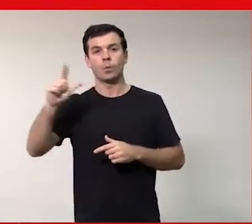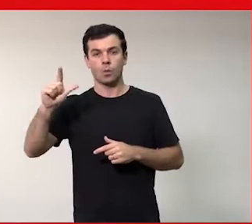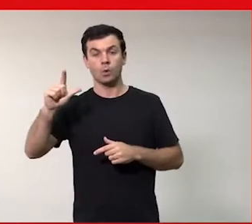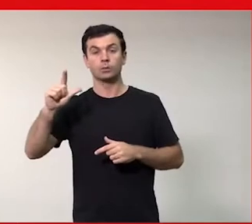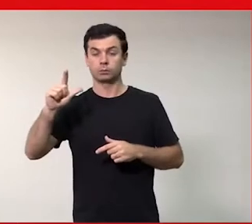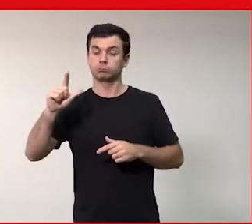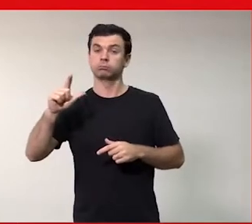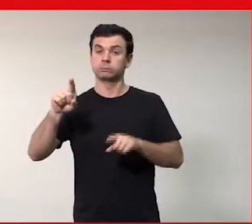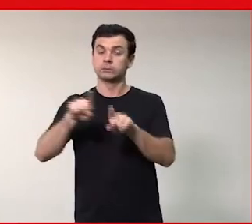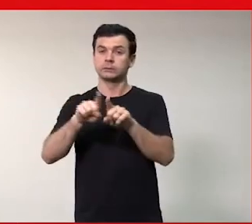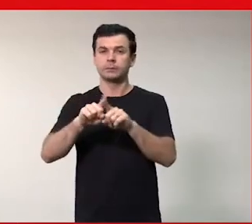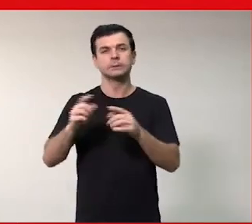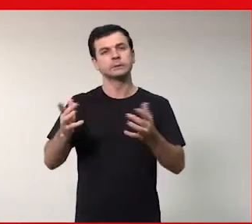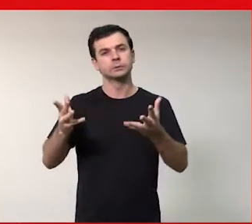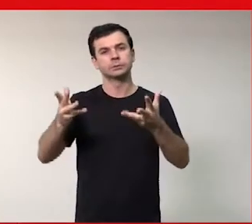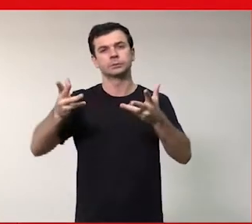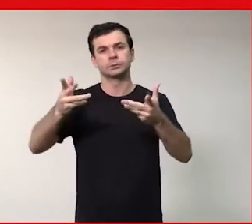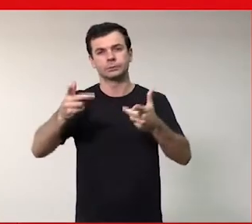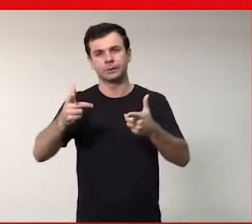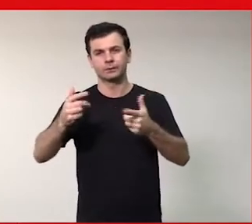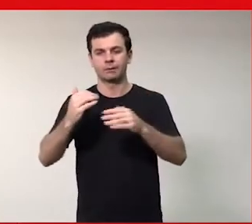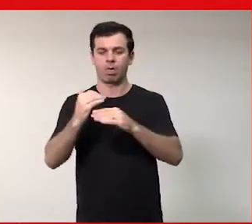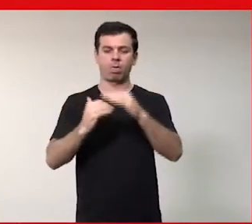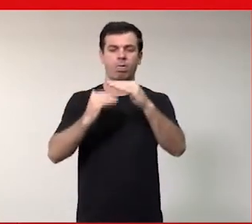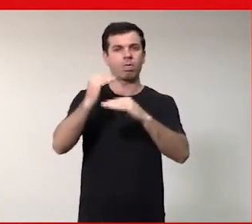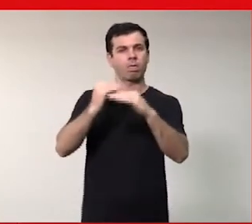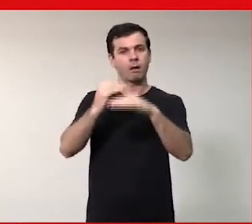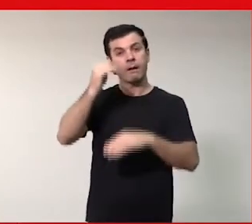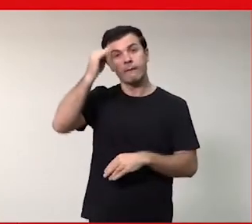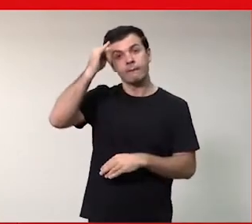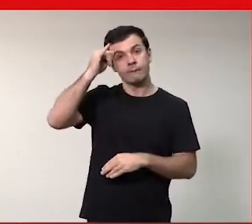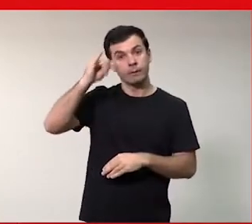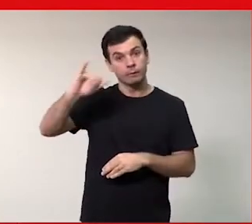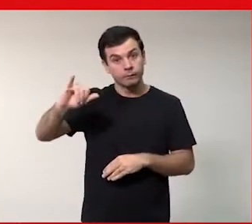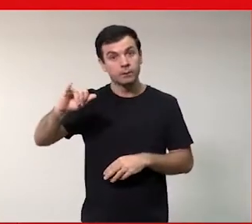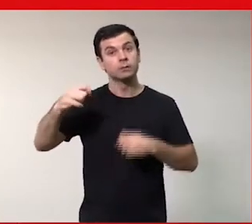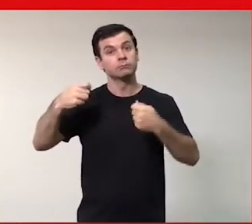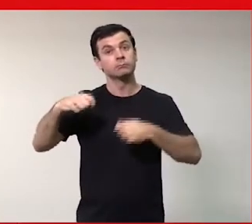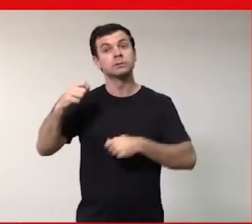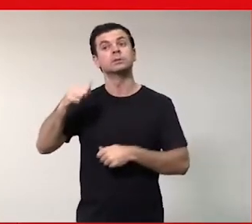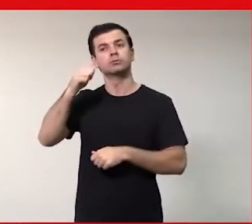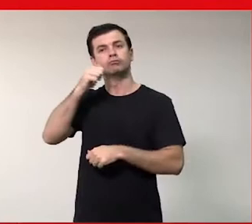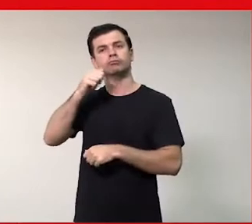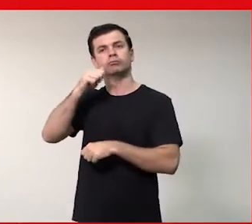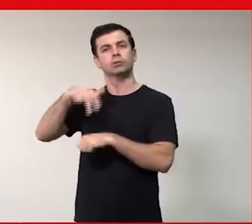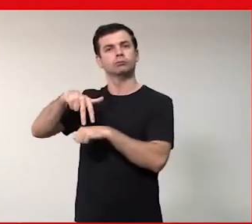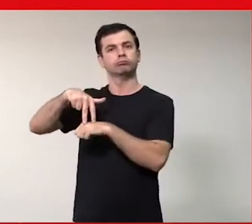sucesso para tornar esse cenário menos desigual e aumentar a presença feminina na tecnologia.